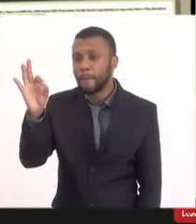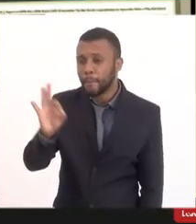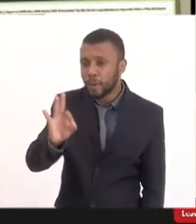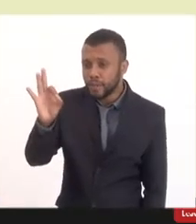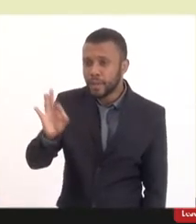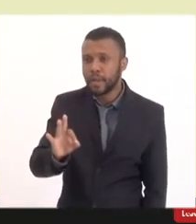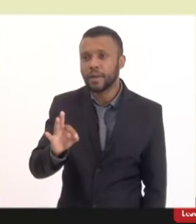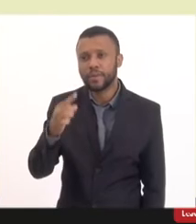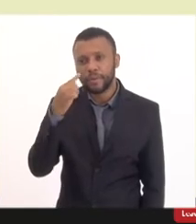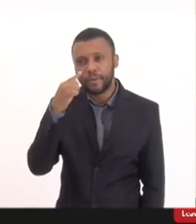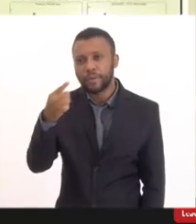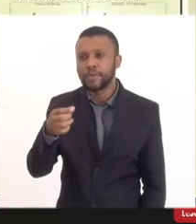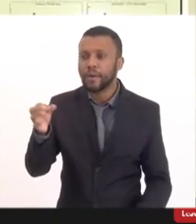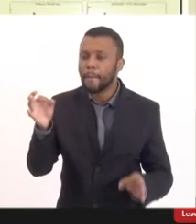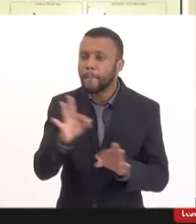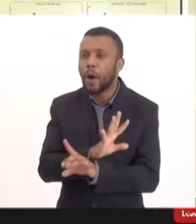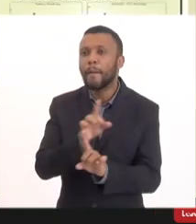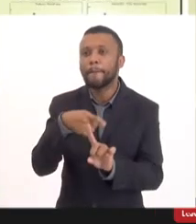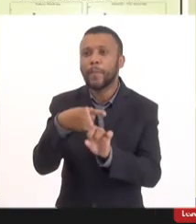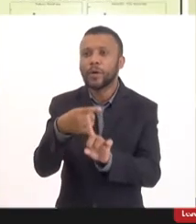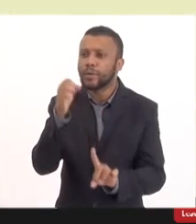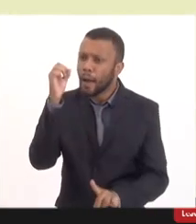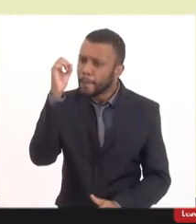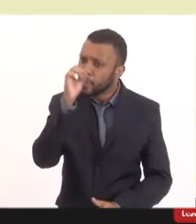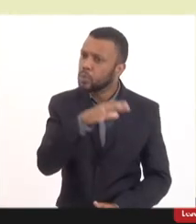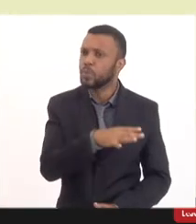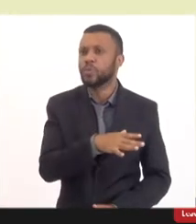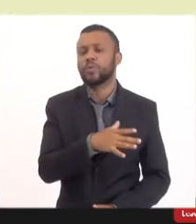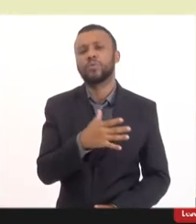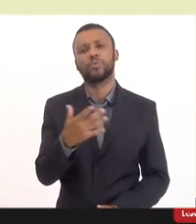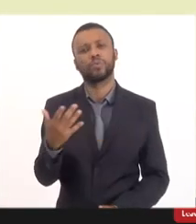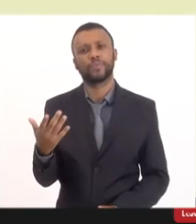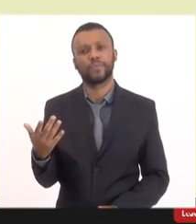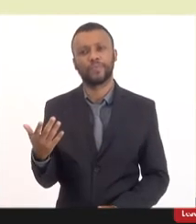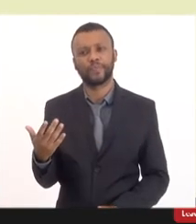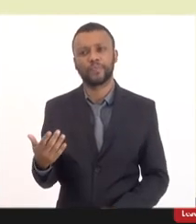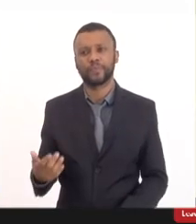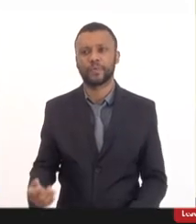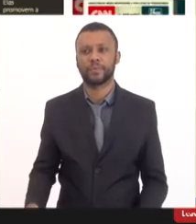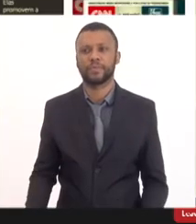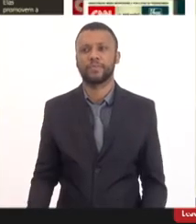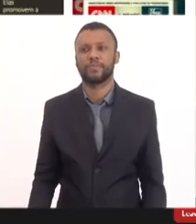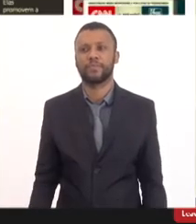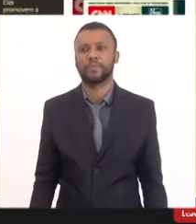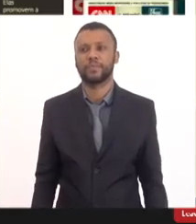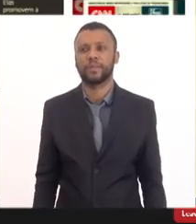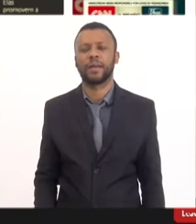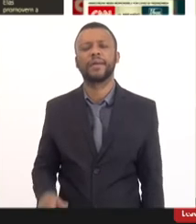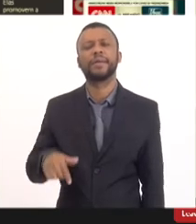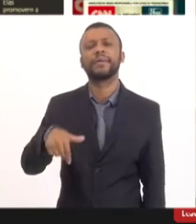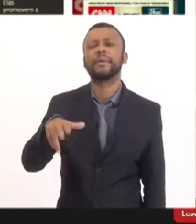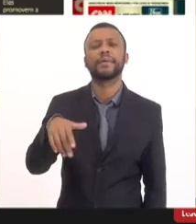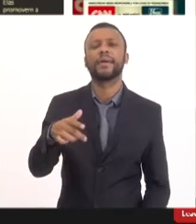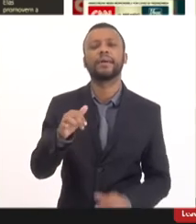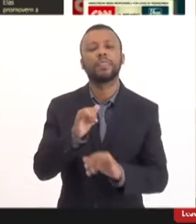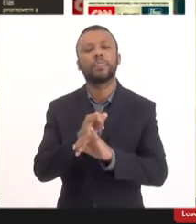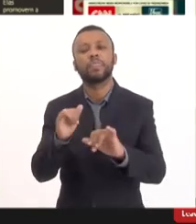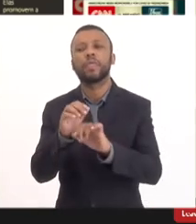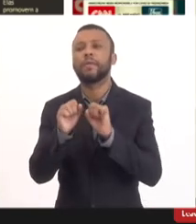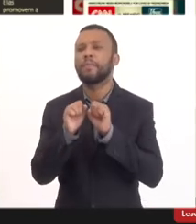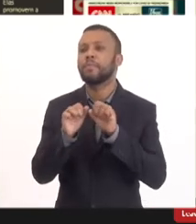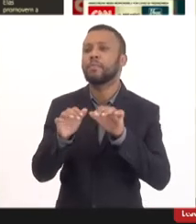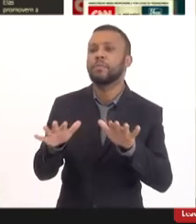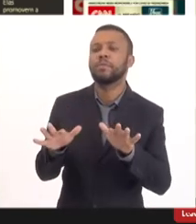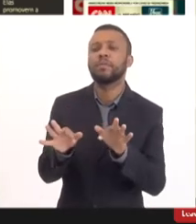105 isso é proibitivo isso é um absurdo isso é um absurdo e quem propagandeia que miocardite é